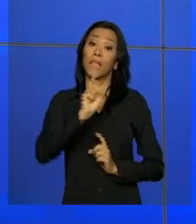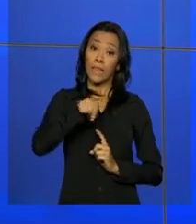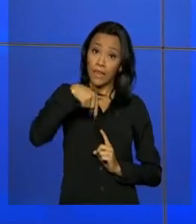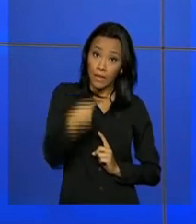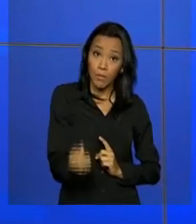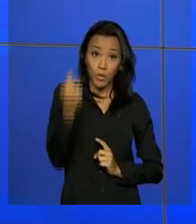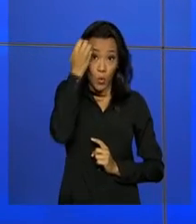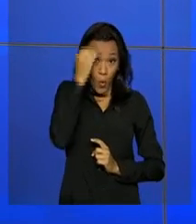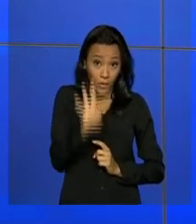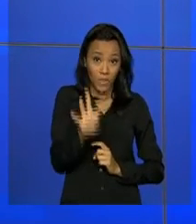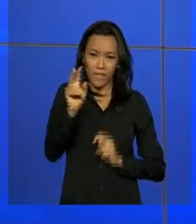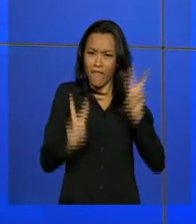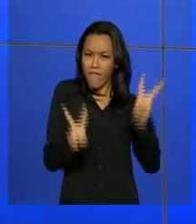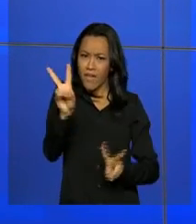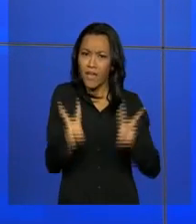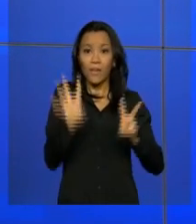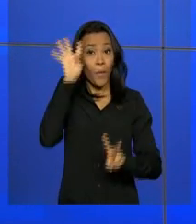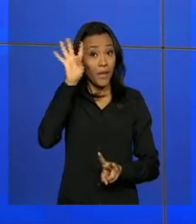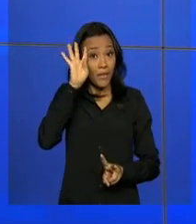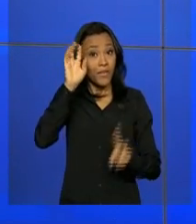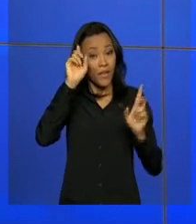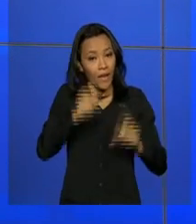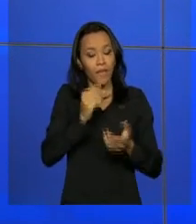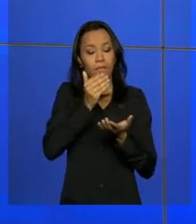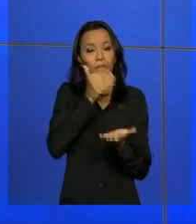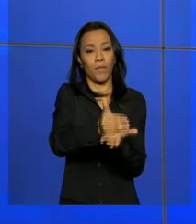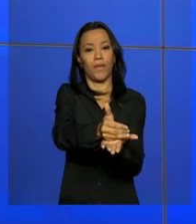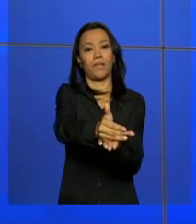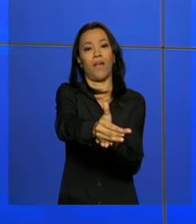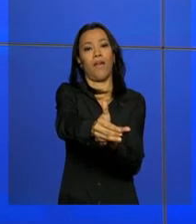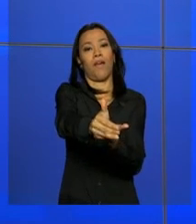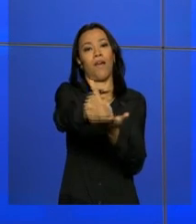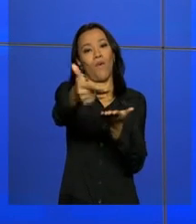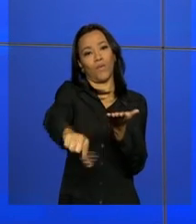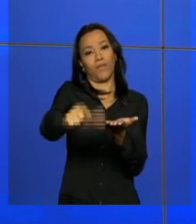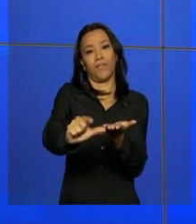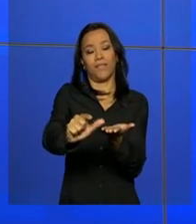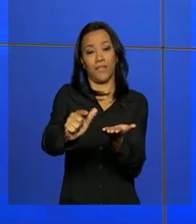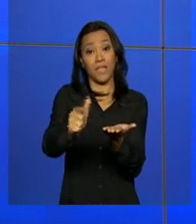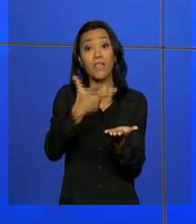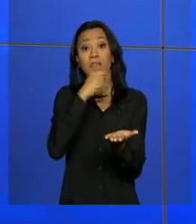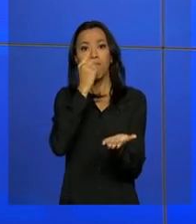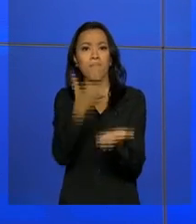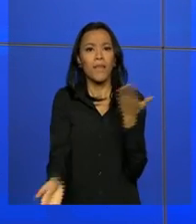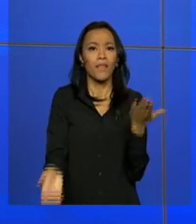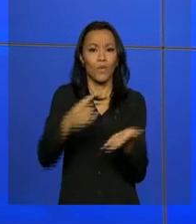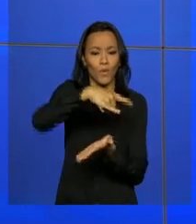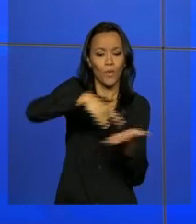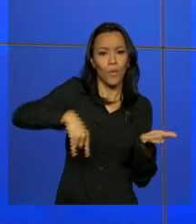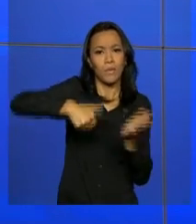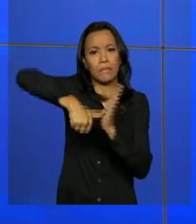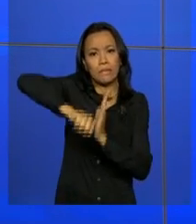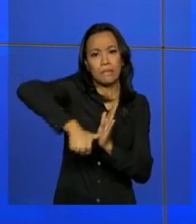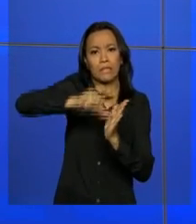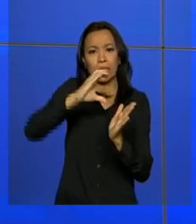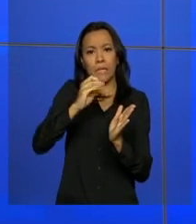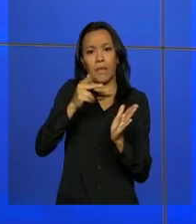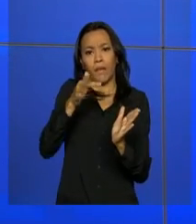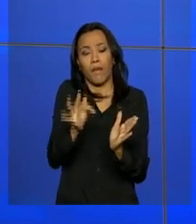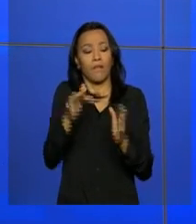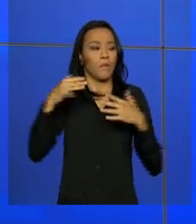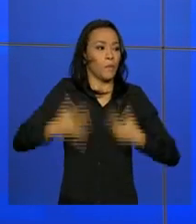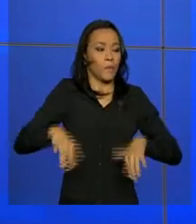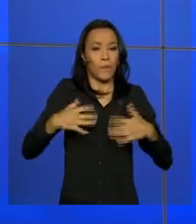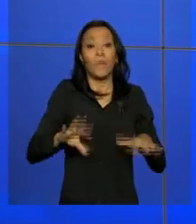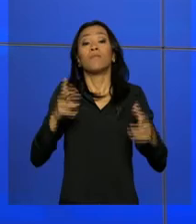de quatro dias de festa, a quarta-feira é dia de recomeçar. E quem, por exemplo, perdeu os documentos ou algum pertence durante o carnaval,